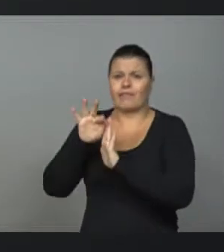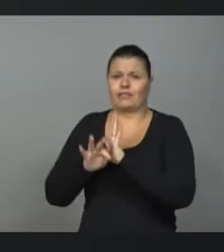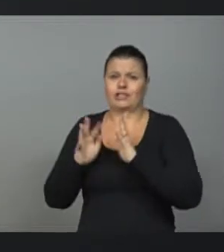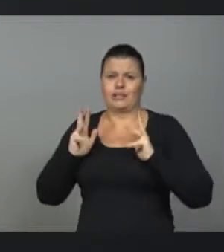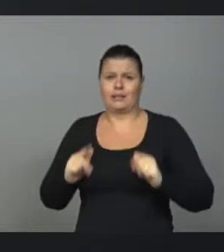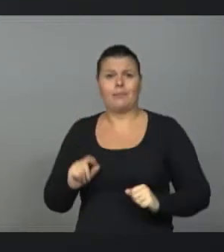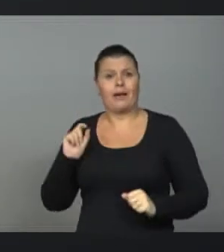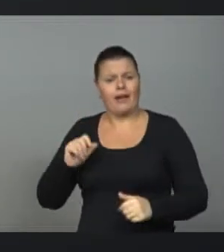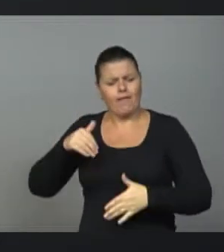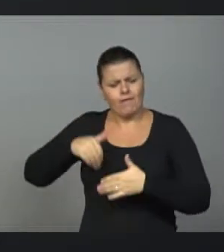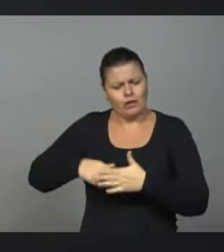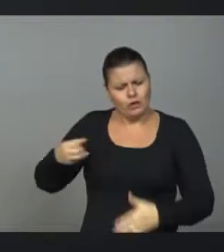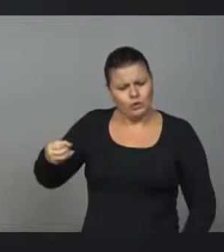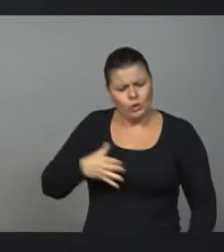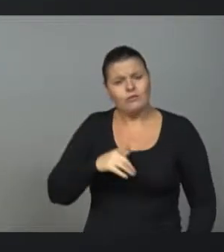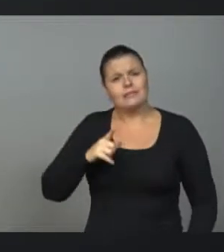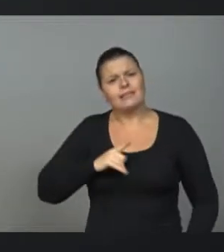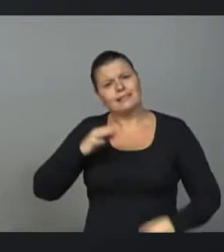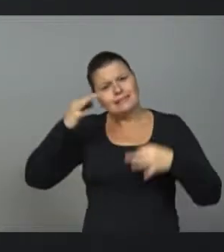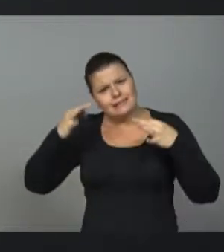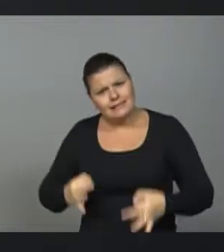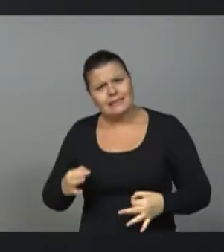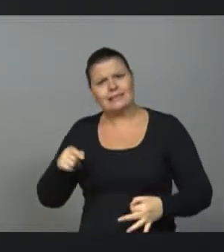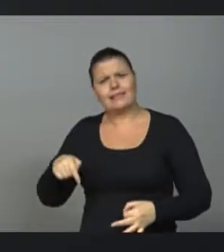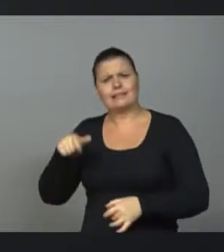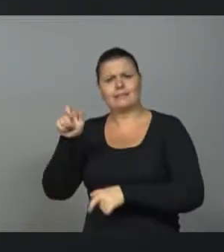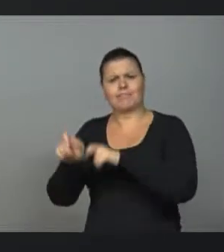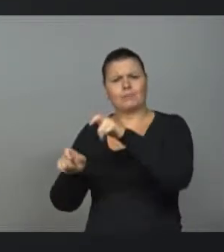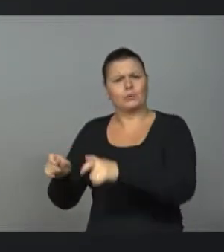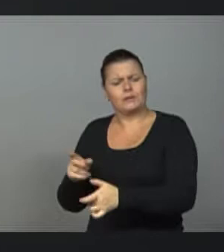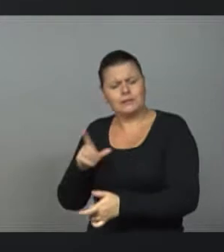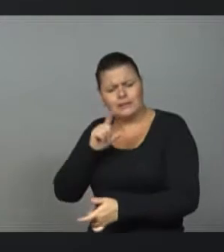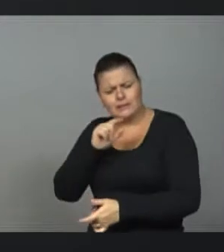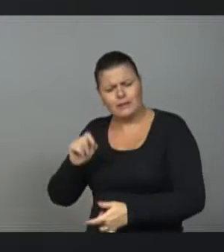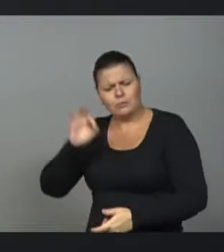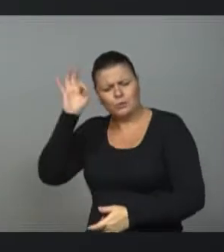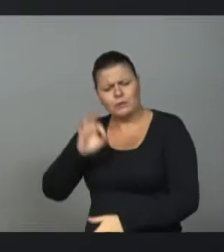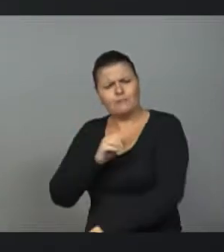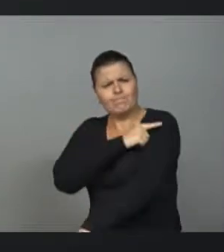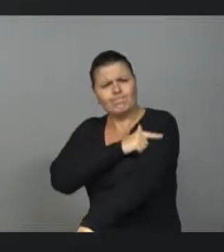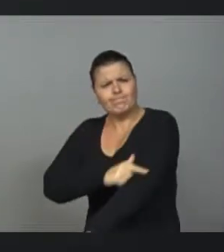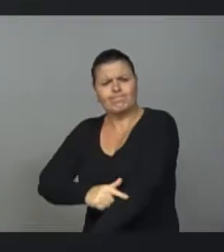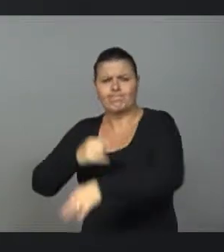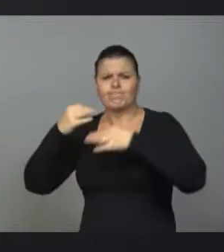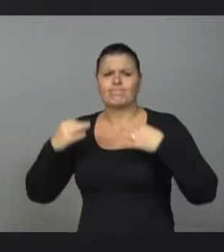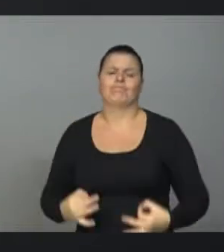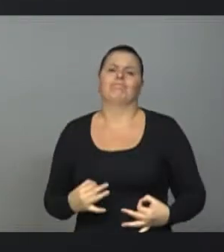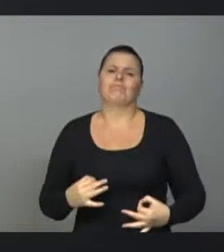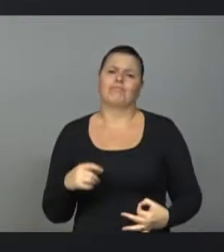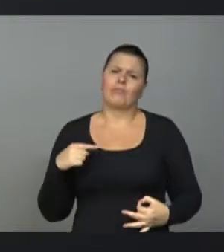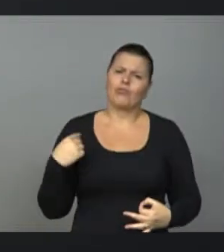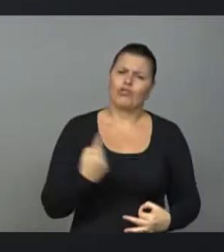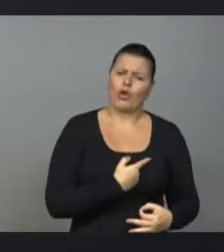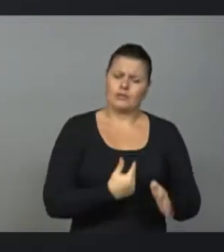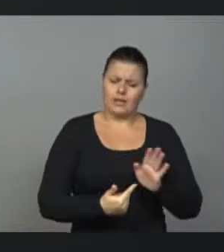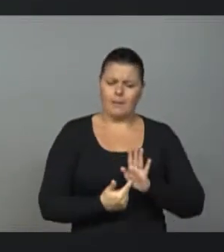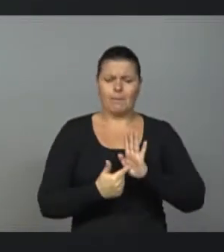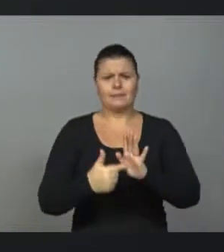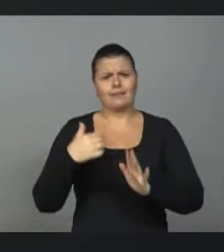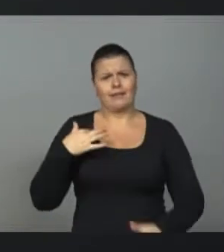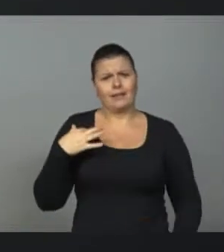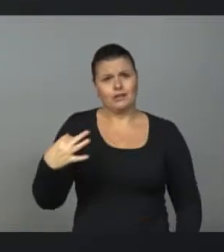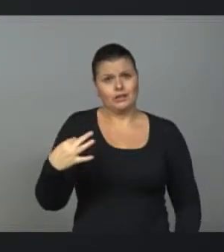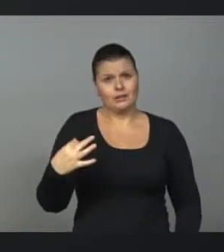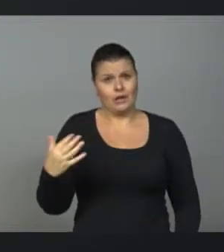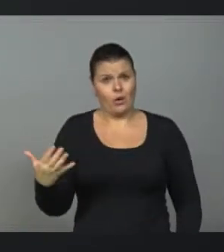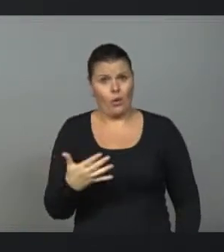quem vota no Novo tem a certeza de que está votando em pessoas 100% honestas. Nós estamos apresentando candidaturas de pessoas que concorrem pela